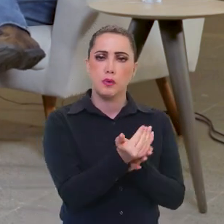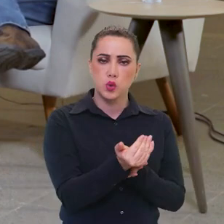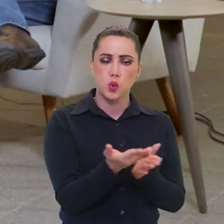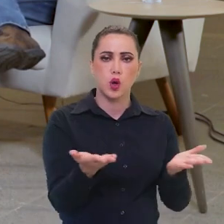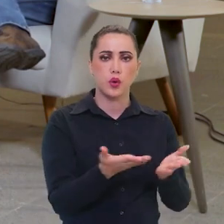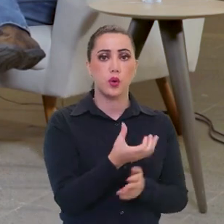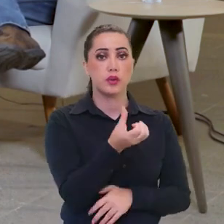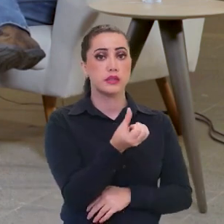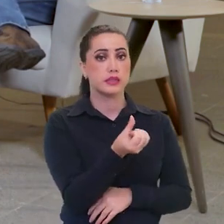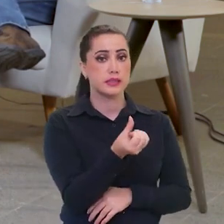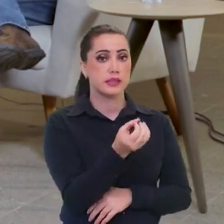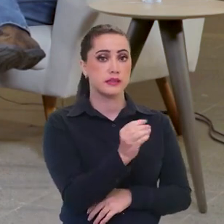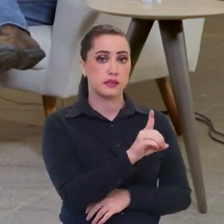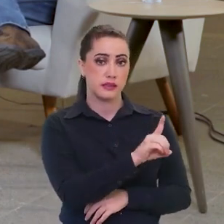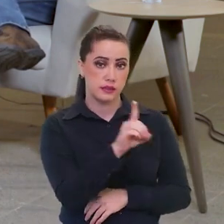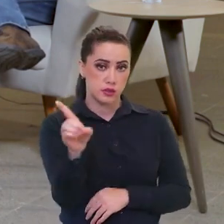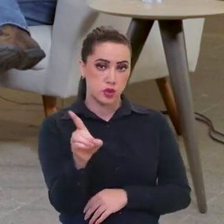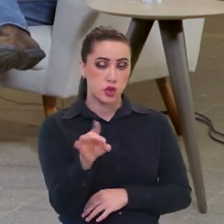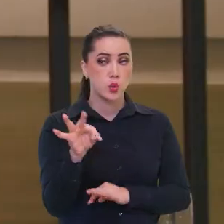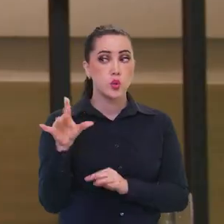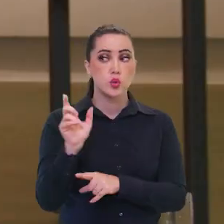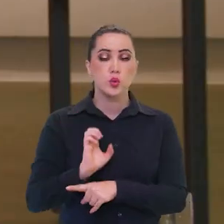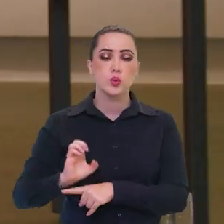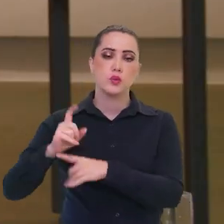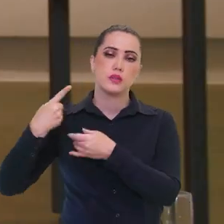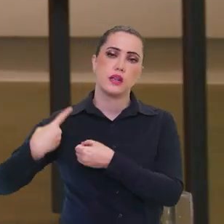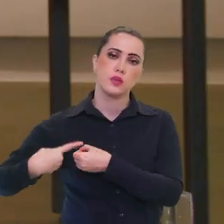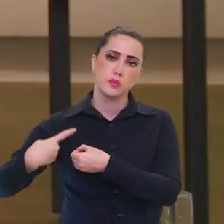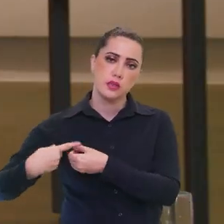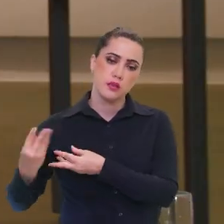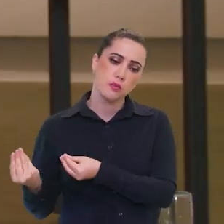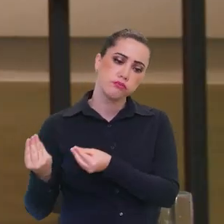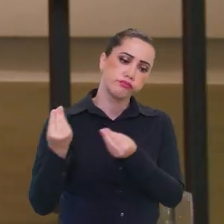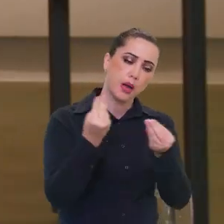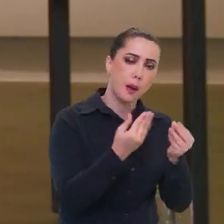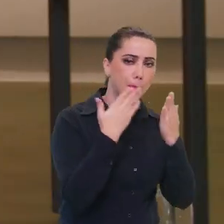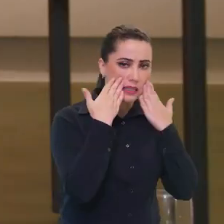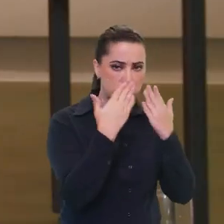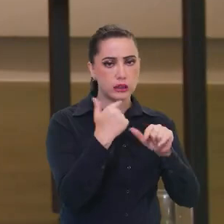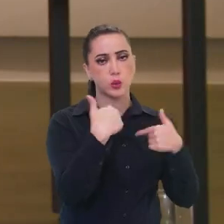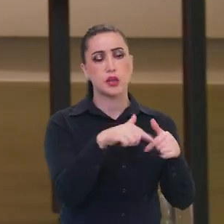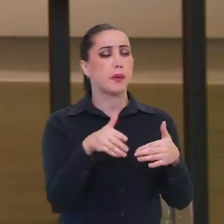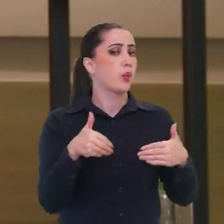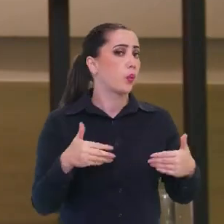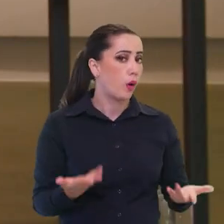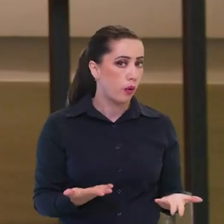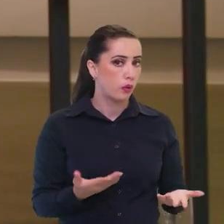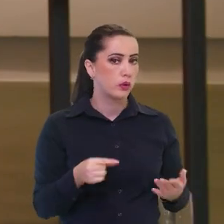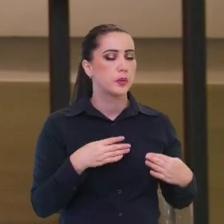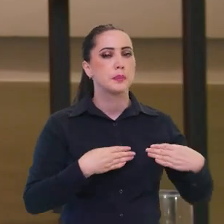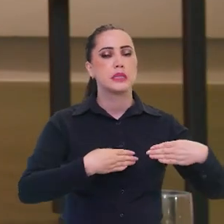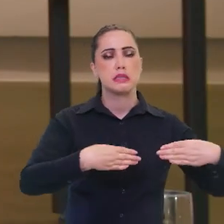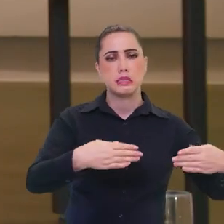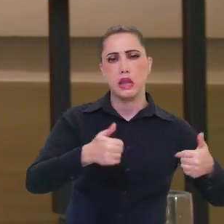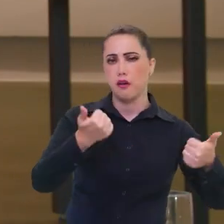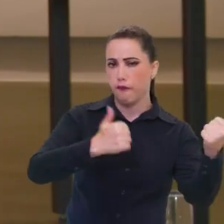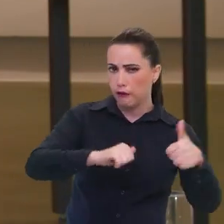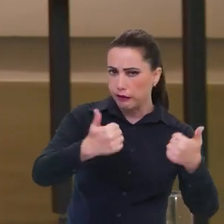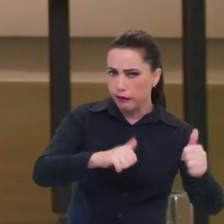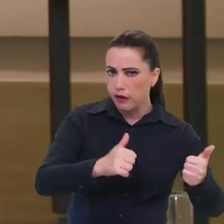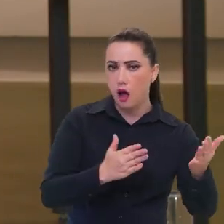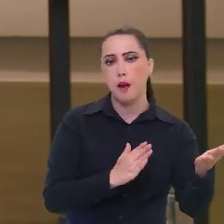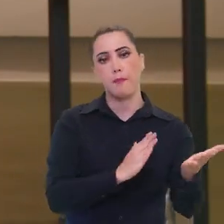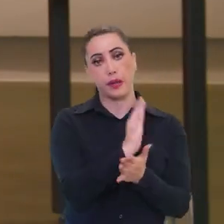lançada, agora tem 60 dias onde todos os estados e municípios também têm que apresentar o plano de ação para o Ministério, o Ministério